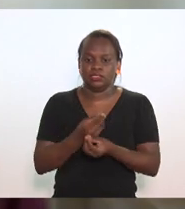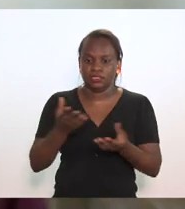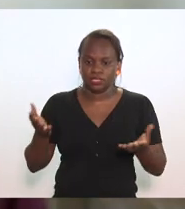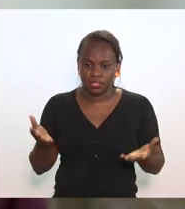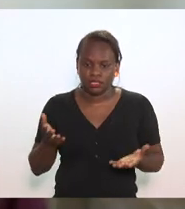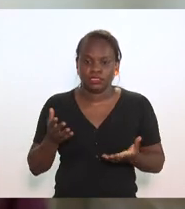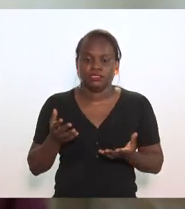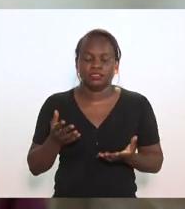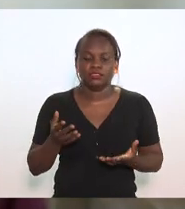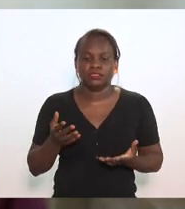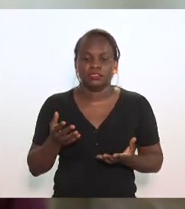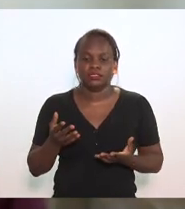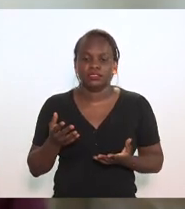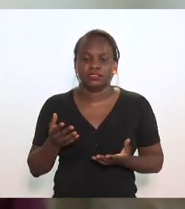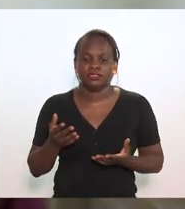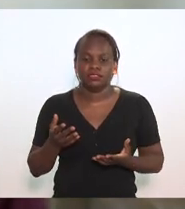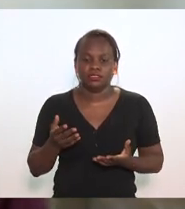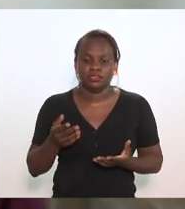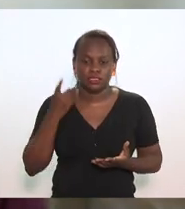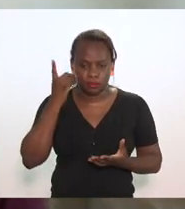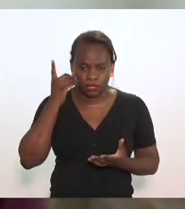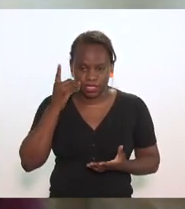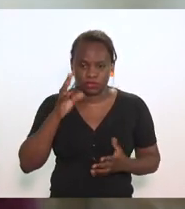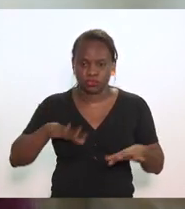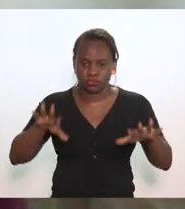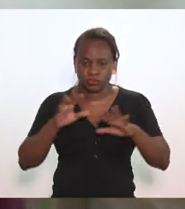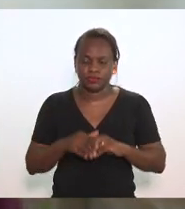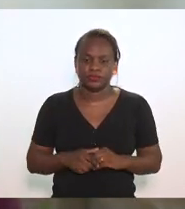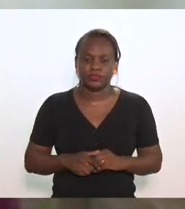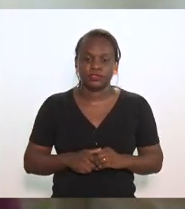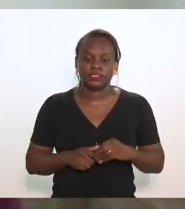senhores e senhoras deputadas.